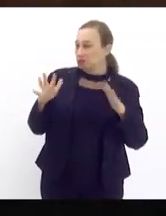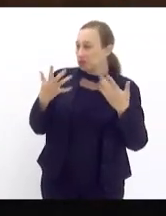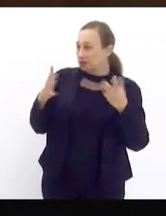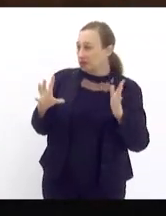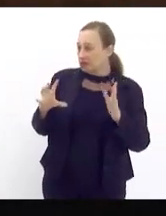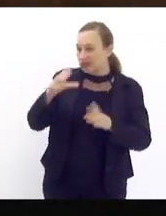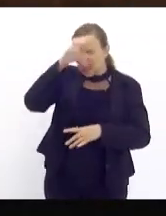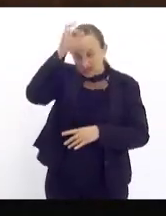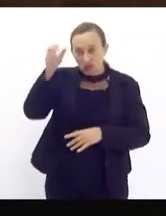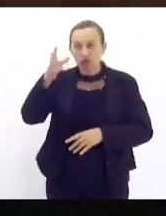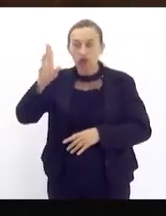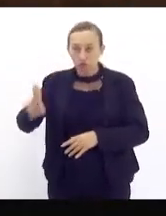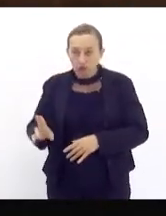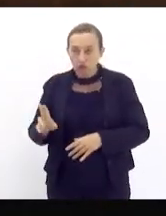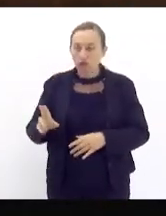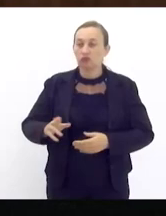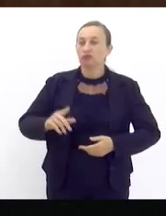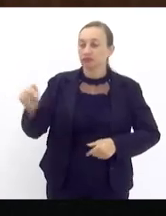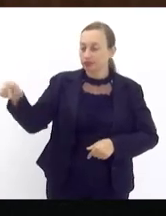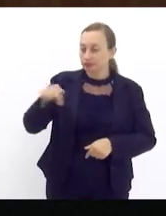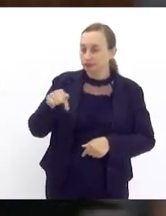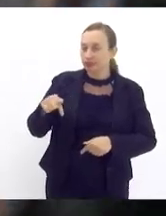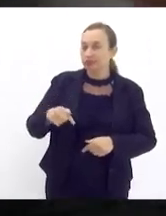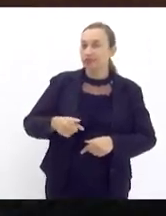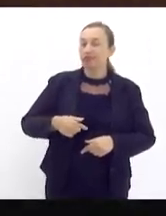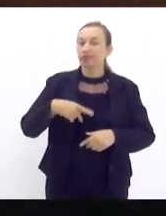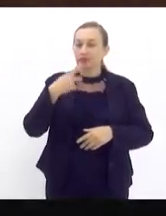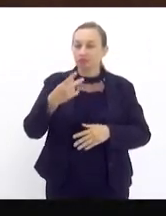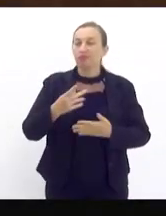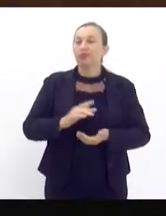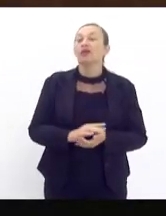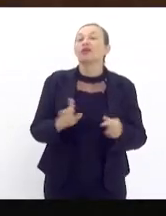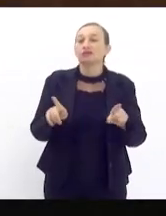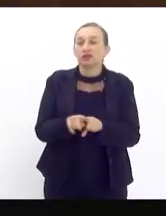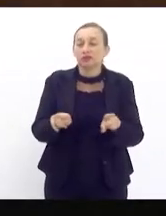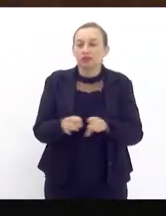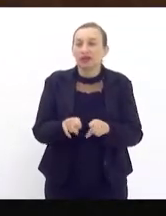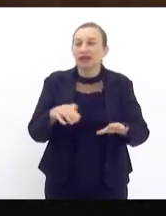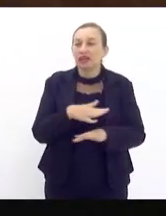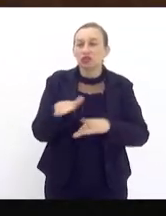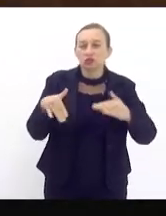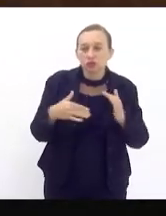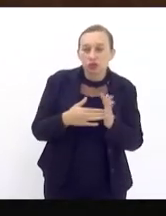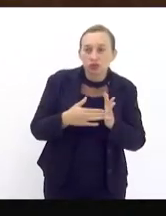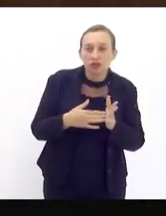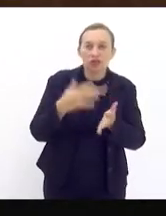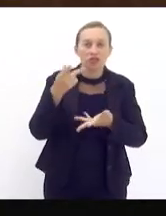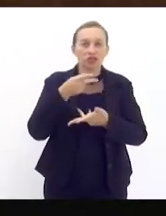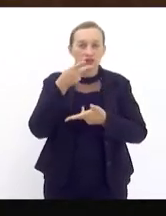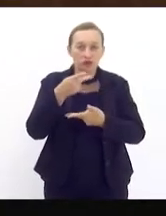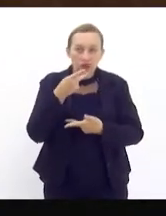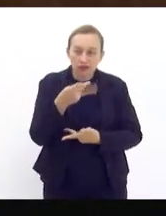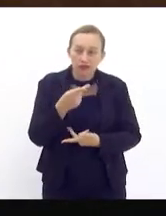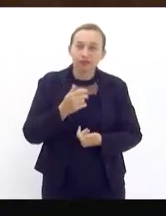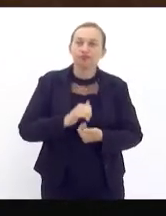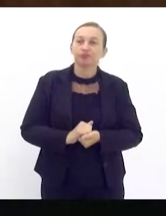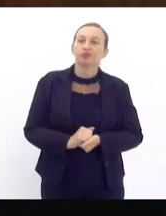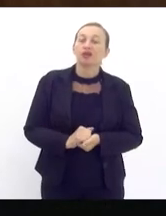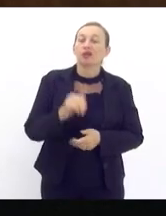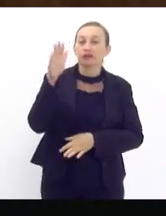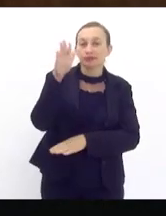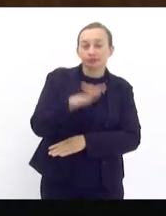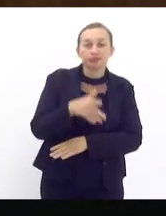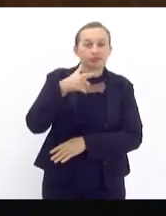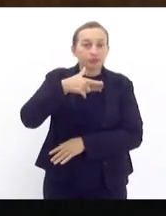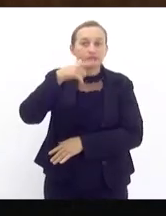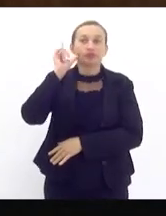trazer aqui para o plenário da Casa Legislativa. Fazer menção também a todas as falas que, na tarde de